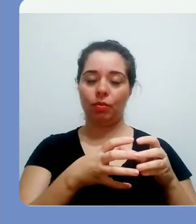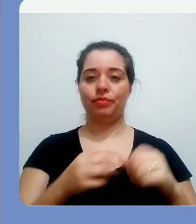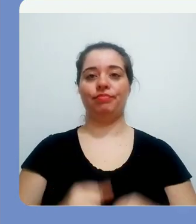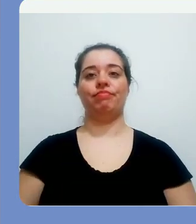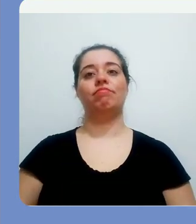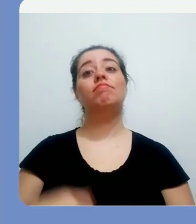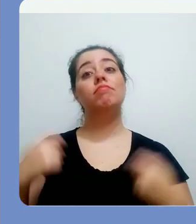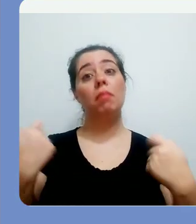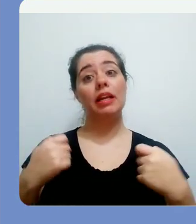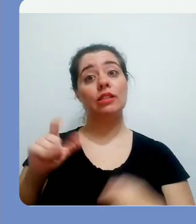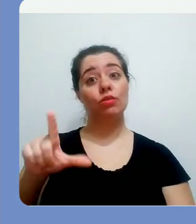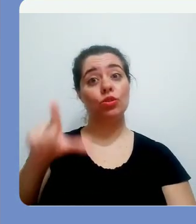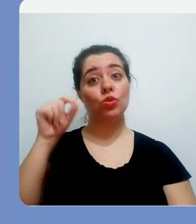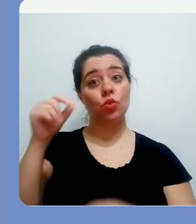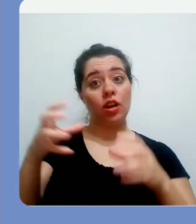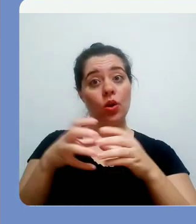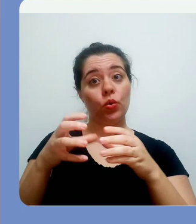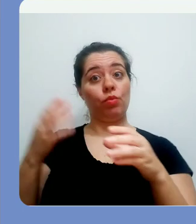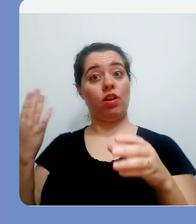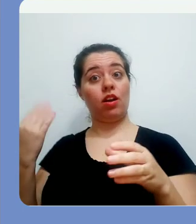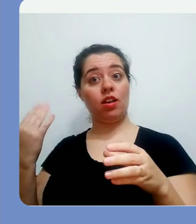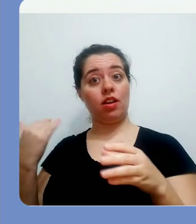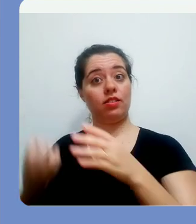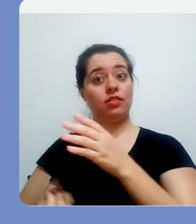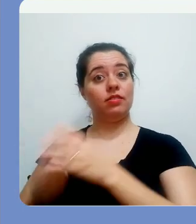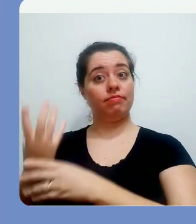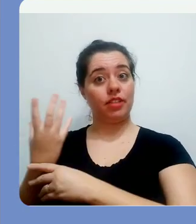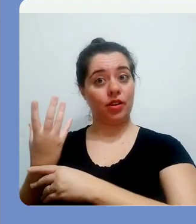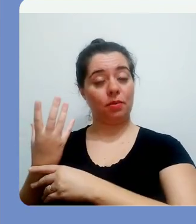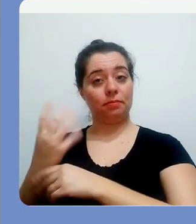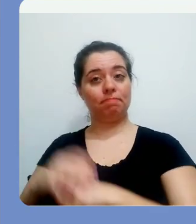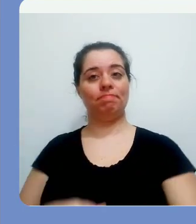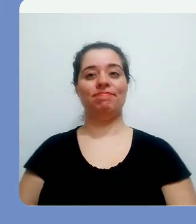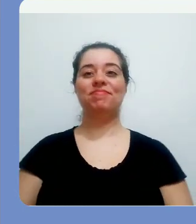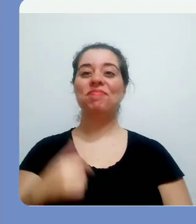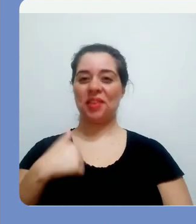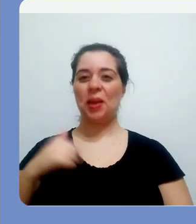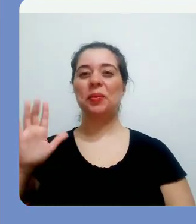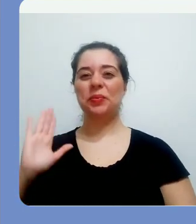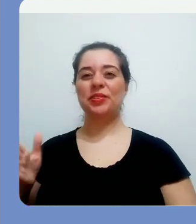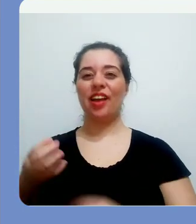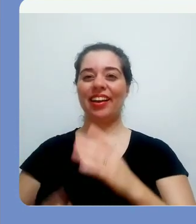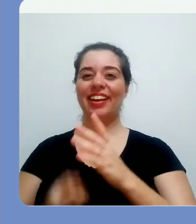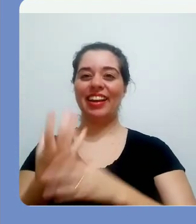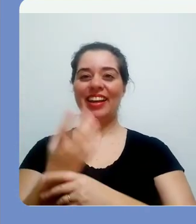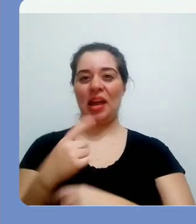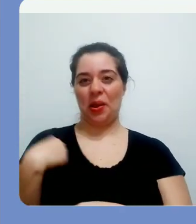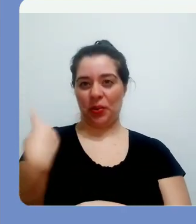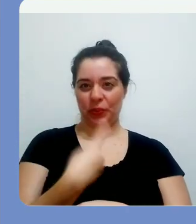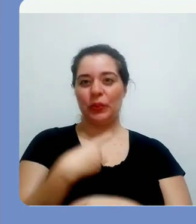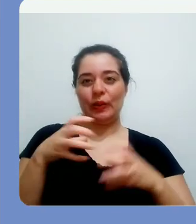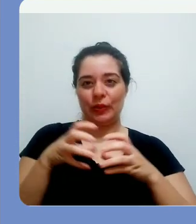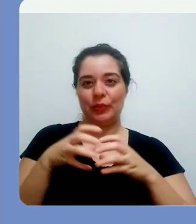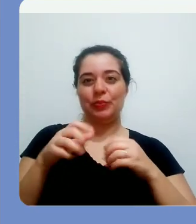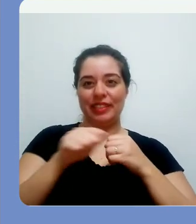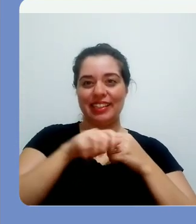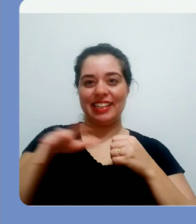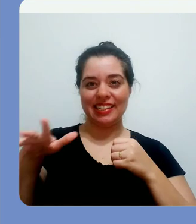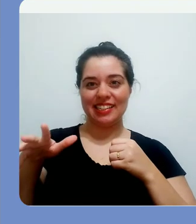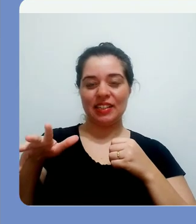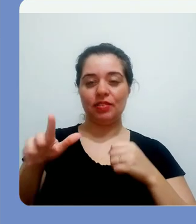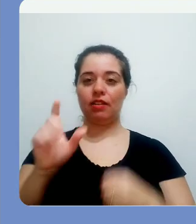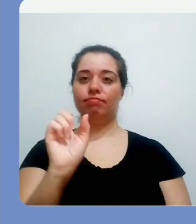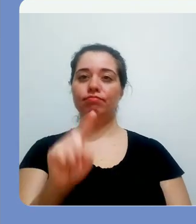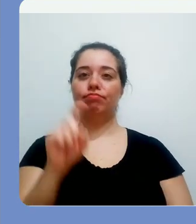grupo. Então aqui eu preciso selecionar um grupo que eu já tenho cadastrado. Neste caso aqui eu já tenho um grupo cadastrado como